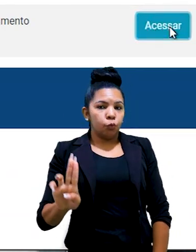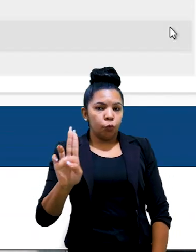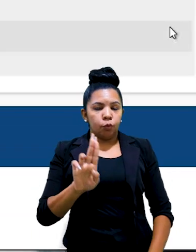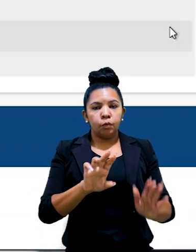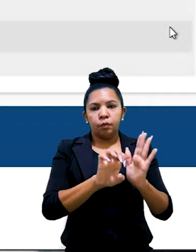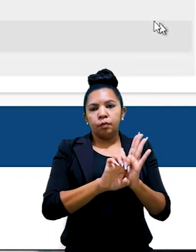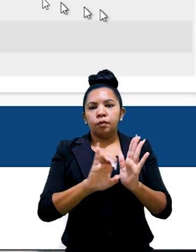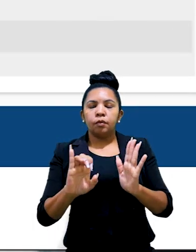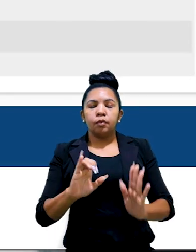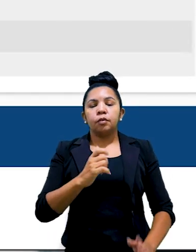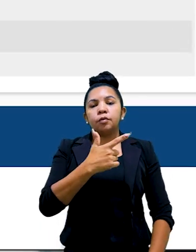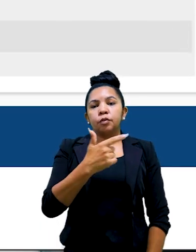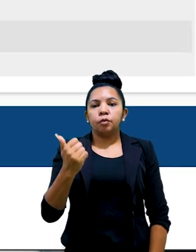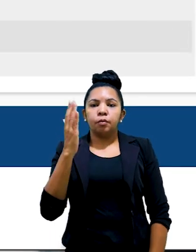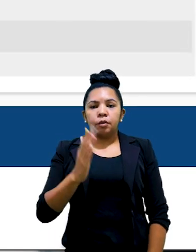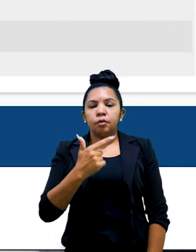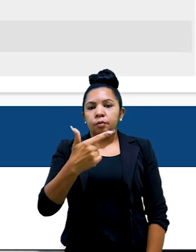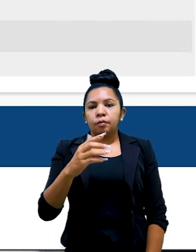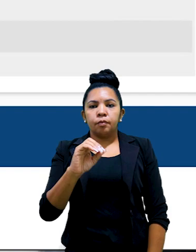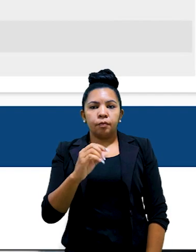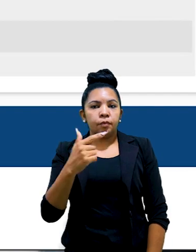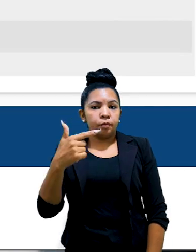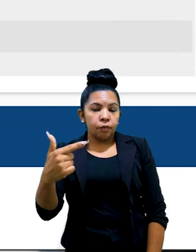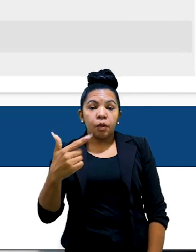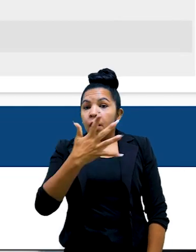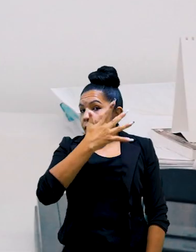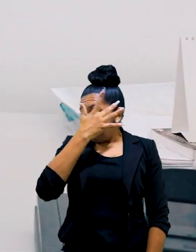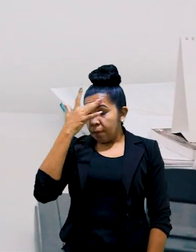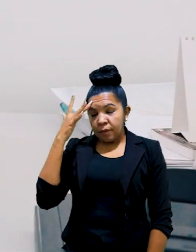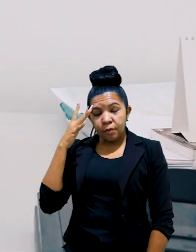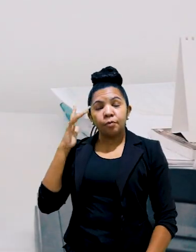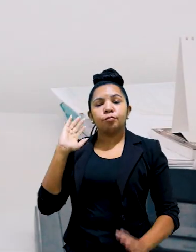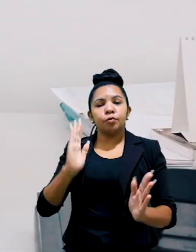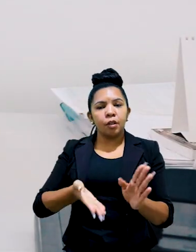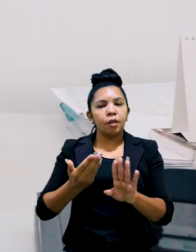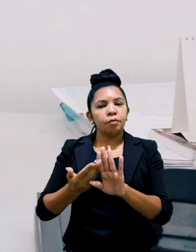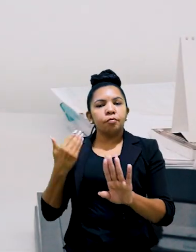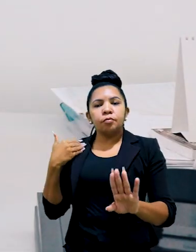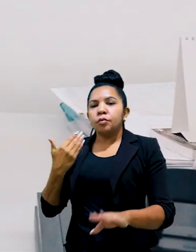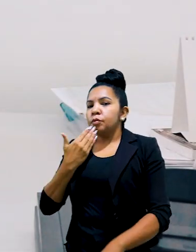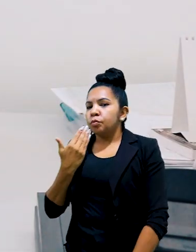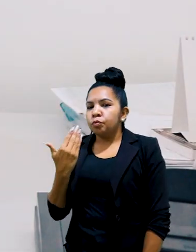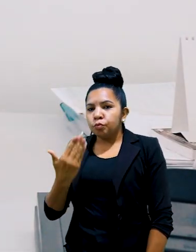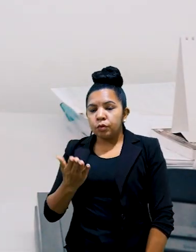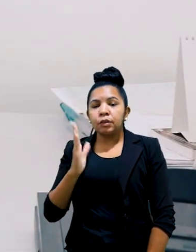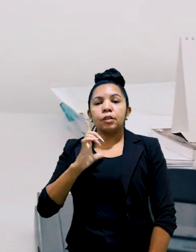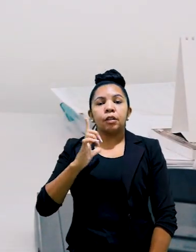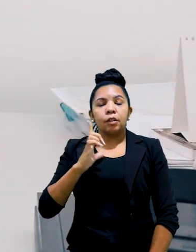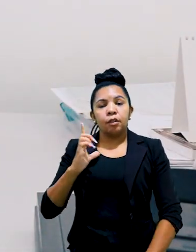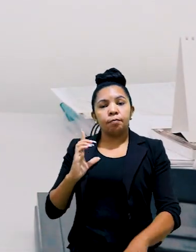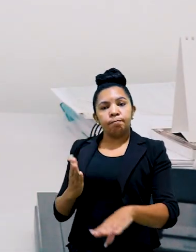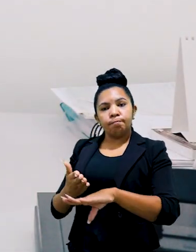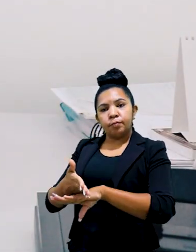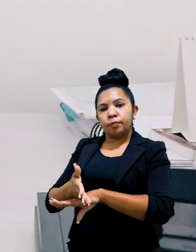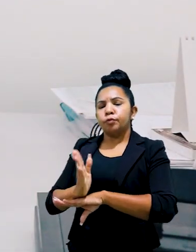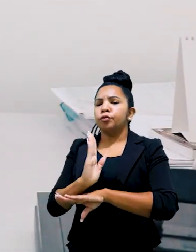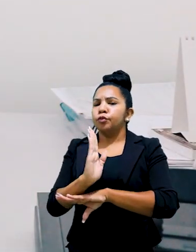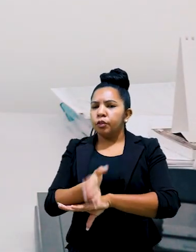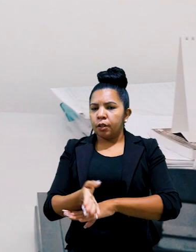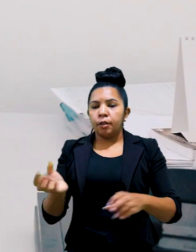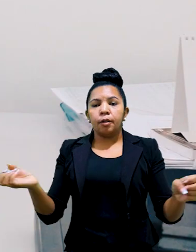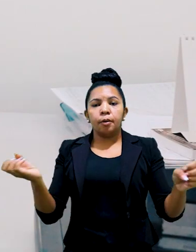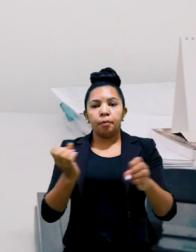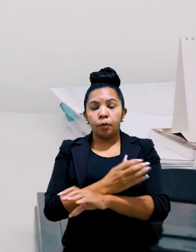solicitação por meio do edital 21-2022. Aquelas pessoas que já solicitaram e tiveram deferidas,